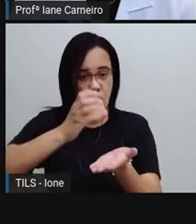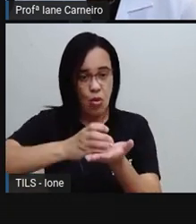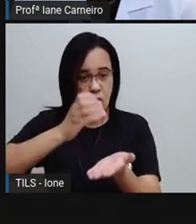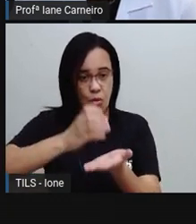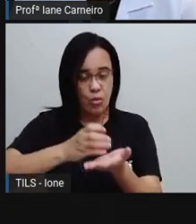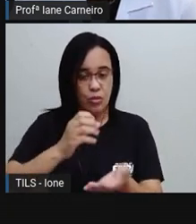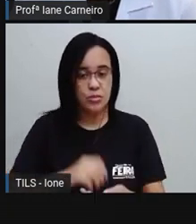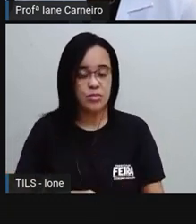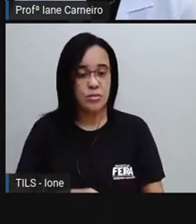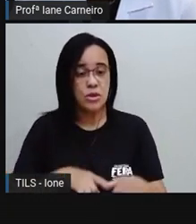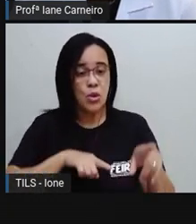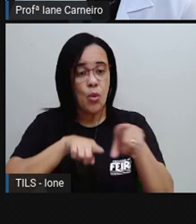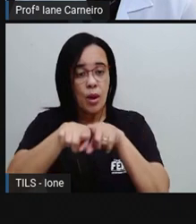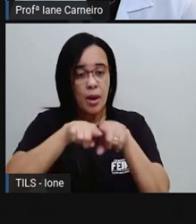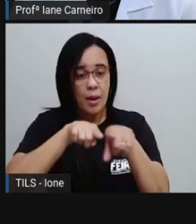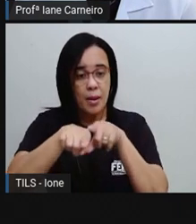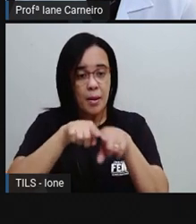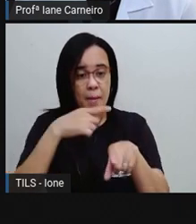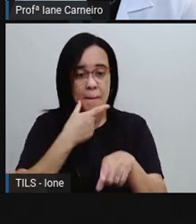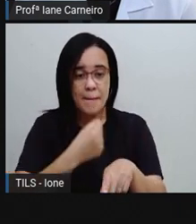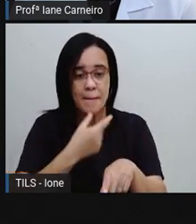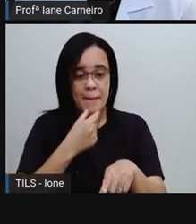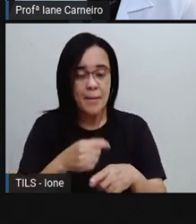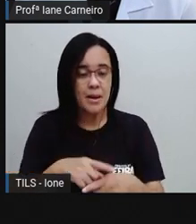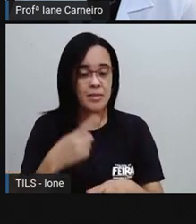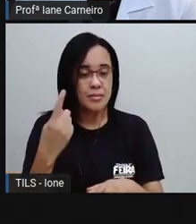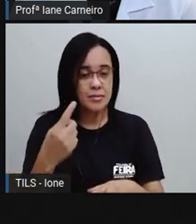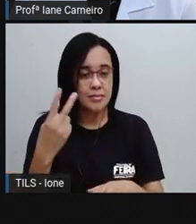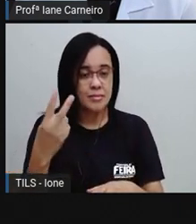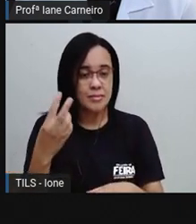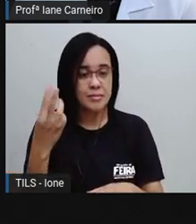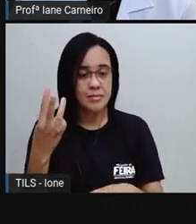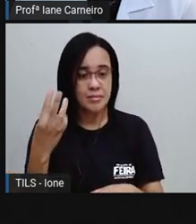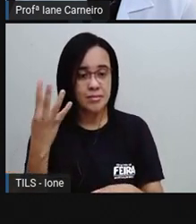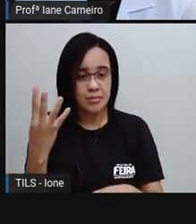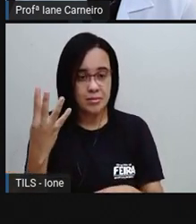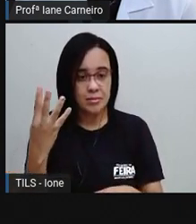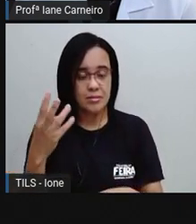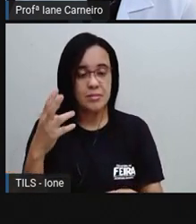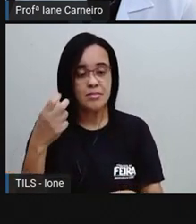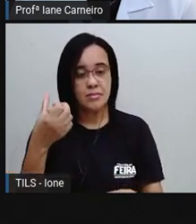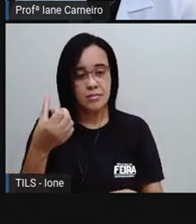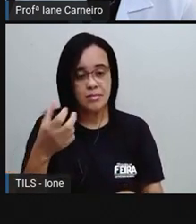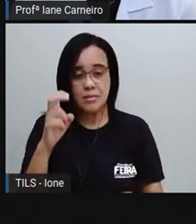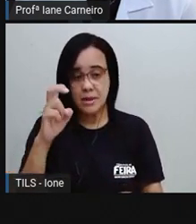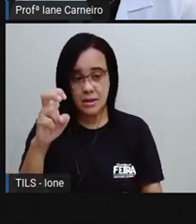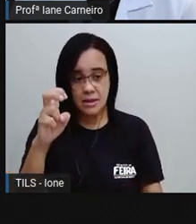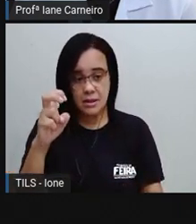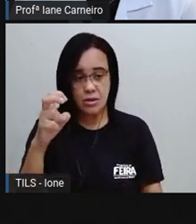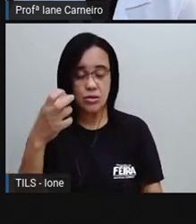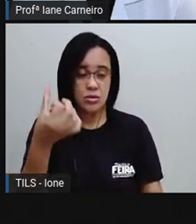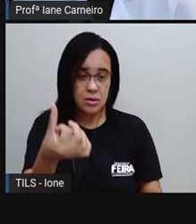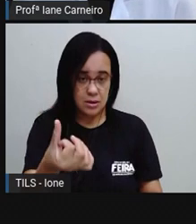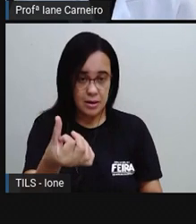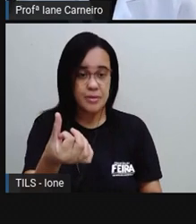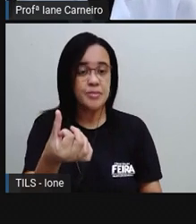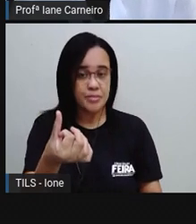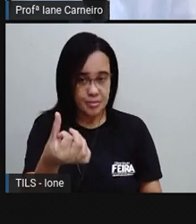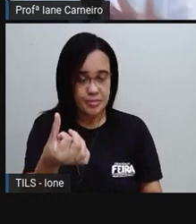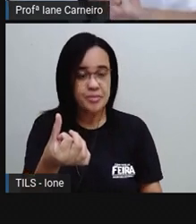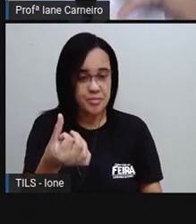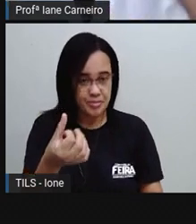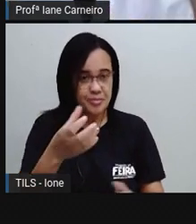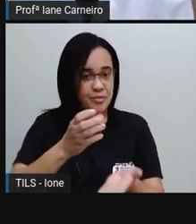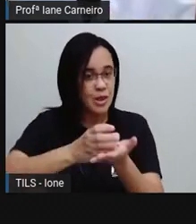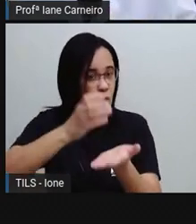irmão, ó, um, dois, três, quatro, cinco, seis. Seis copos.